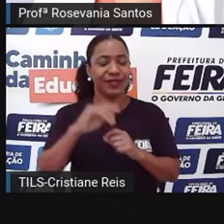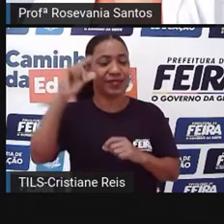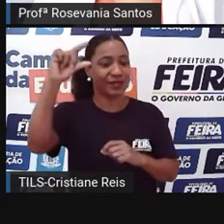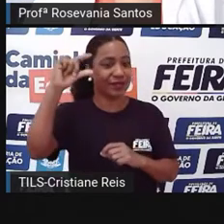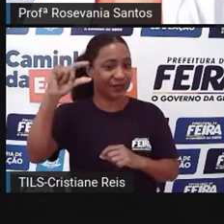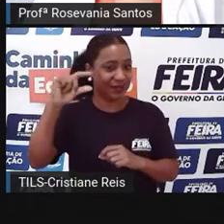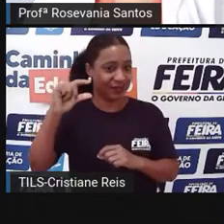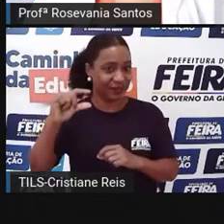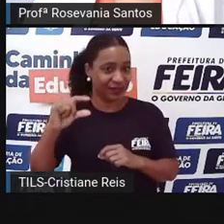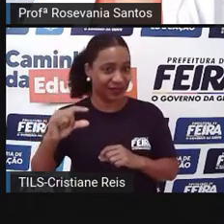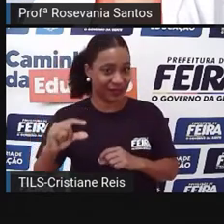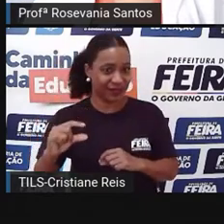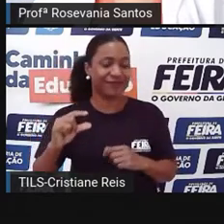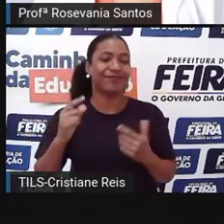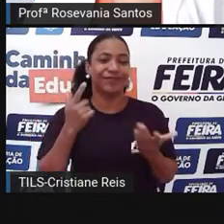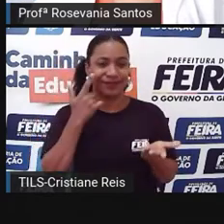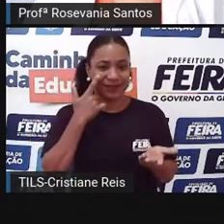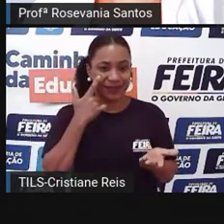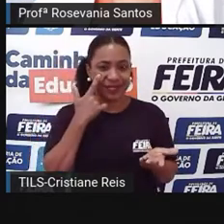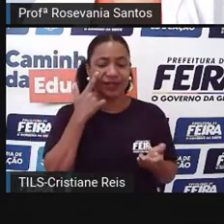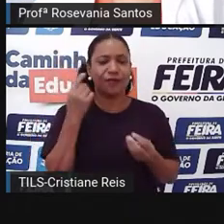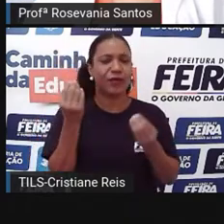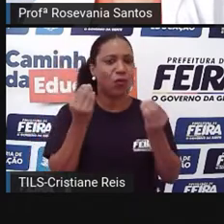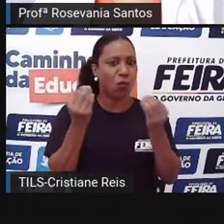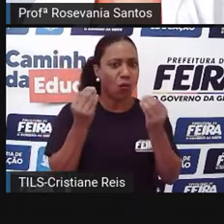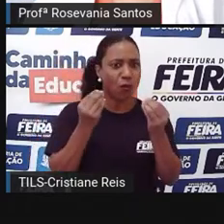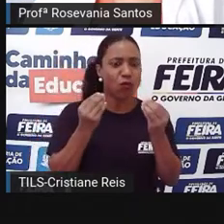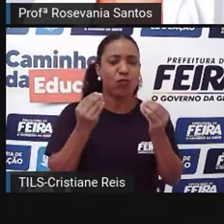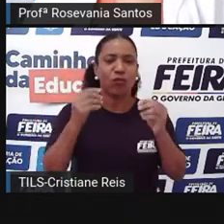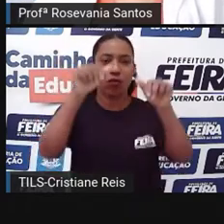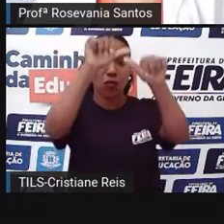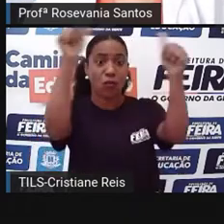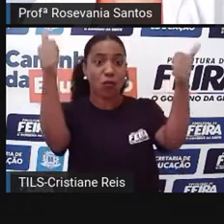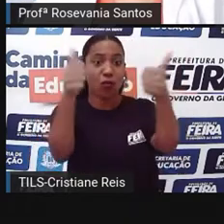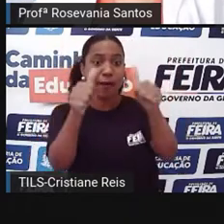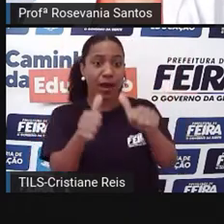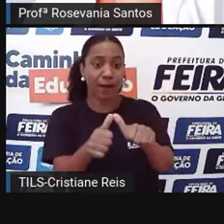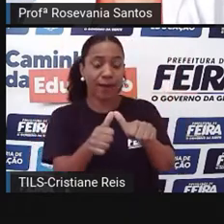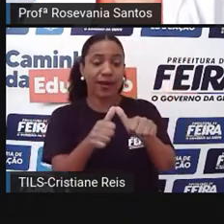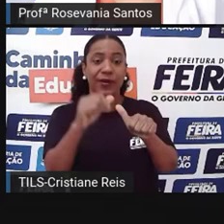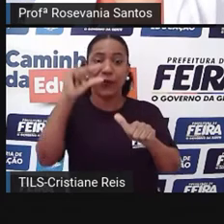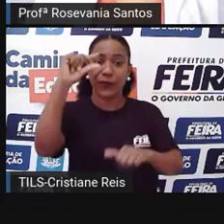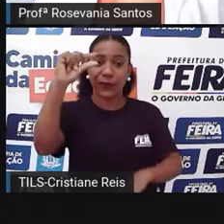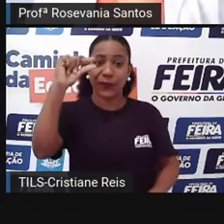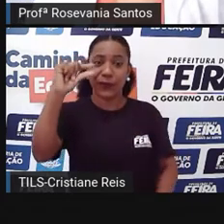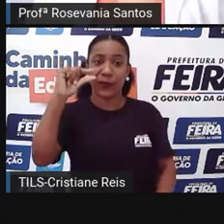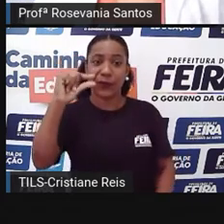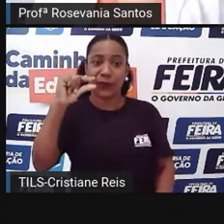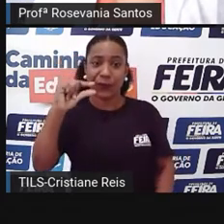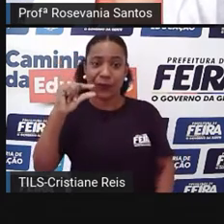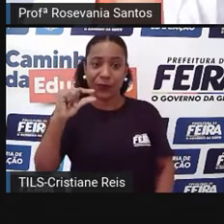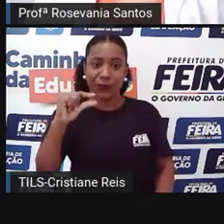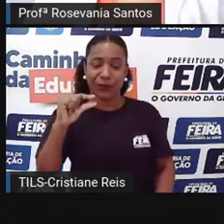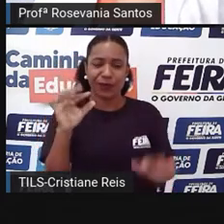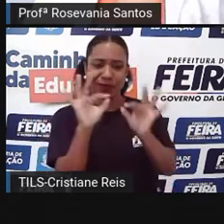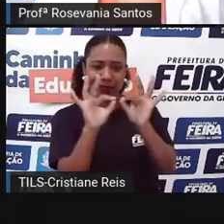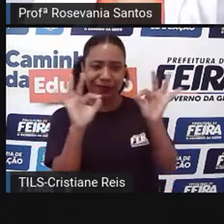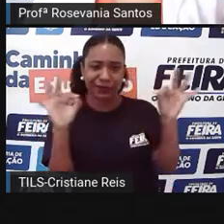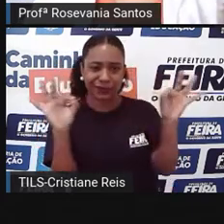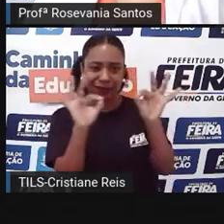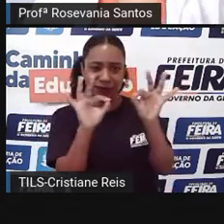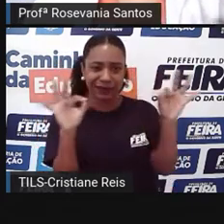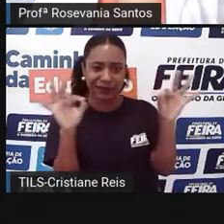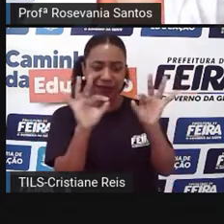elementos do mapa, olha a legenda, olha a escala do mapa, olha o eu estou dizendo aqui, que cada centímetro nesse mapa. É claro que tem as